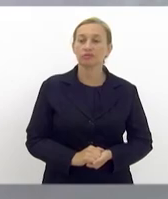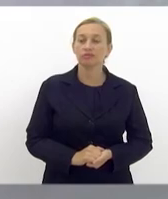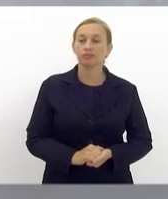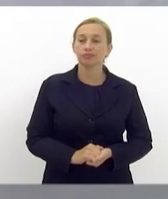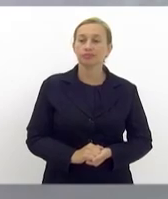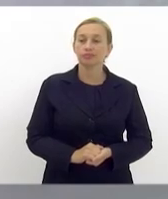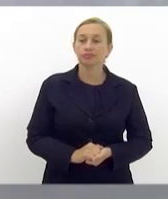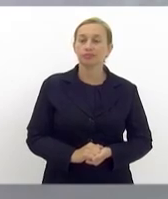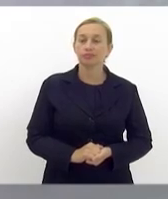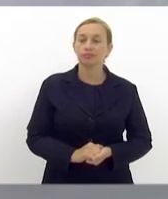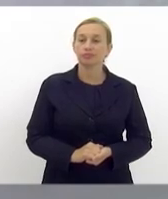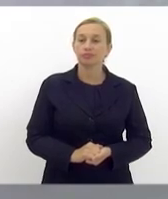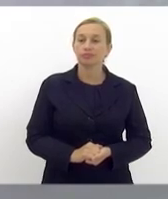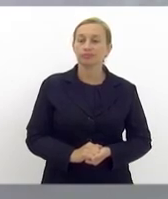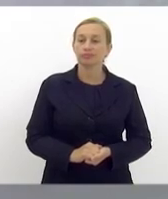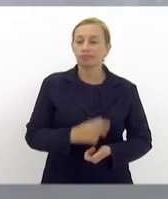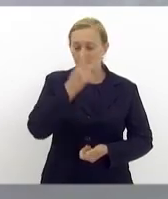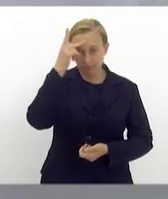PDCs,